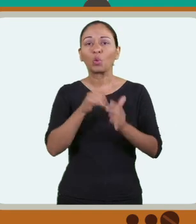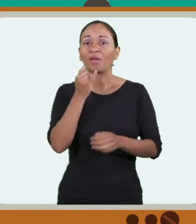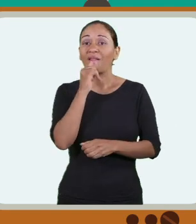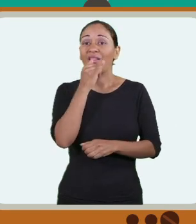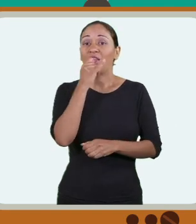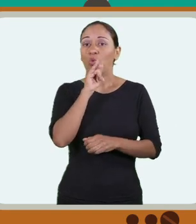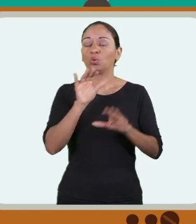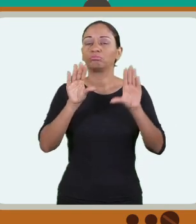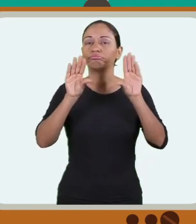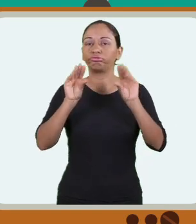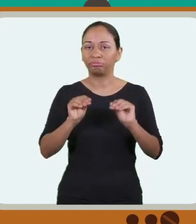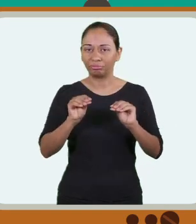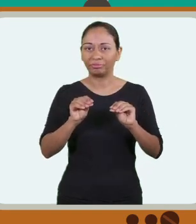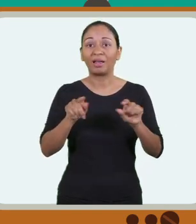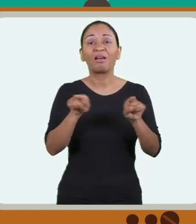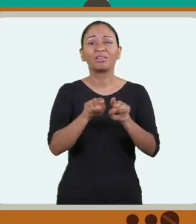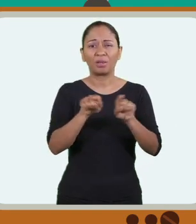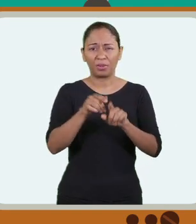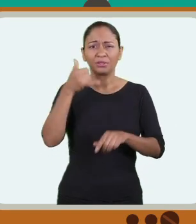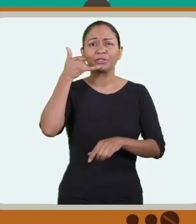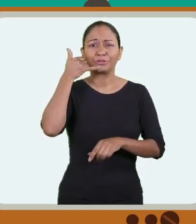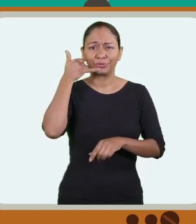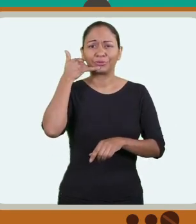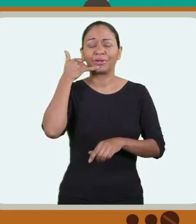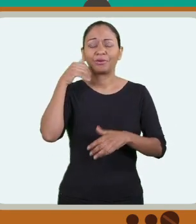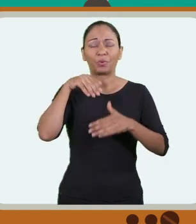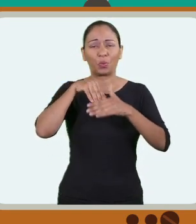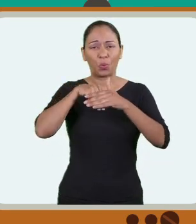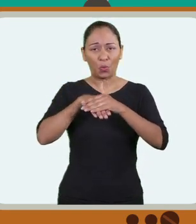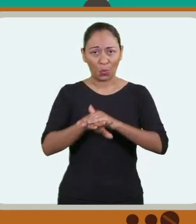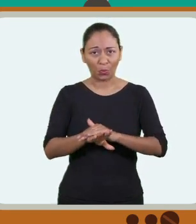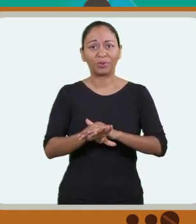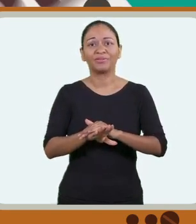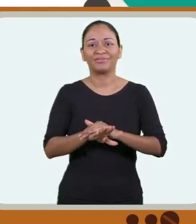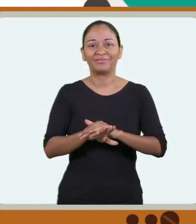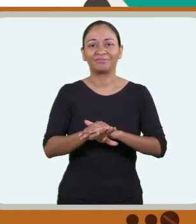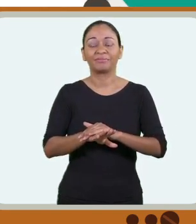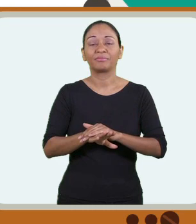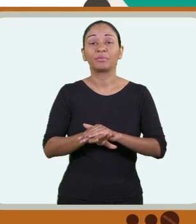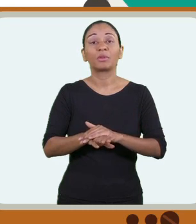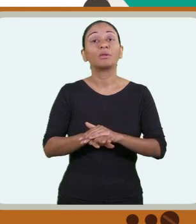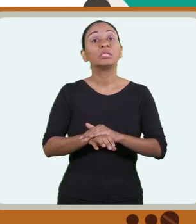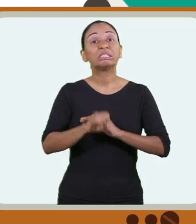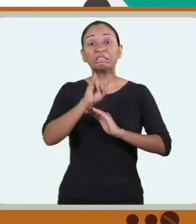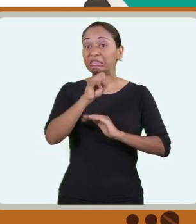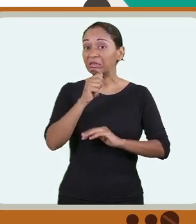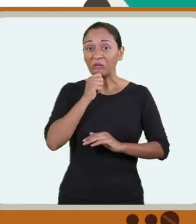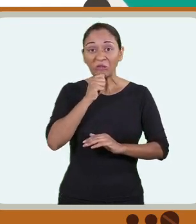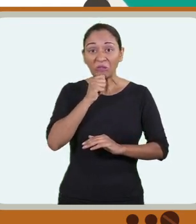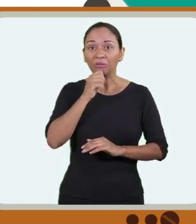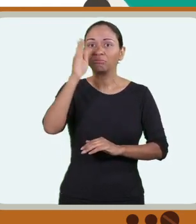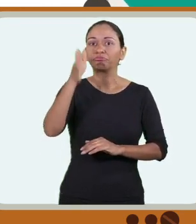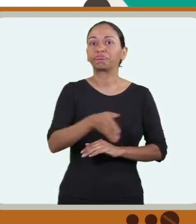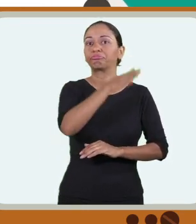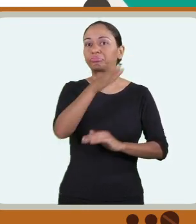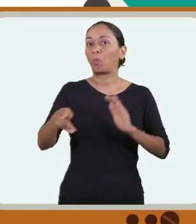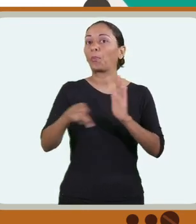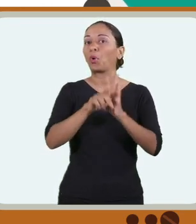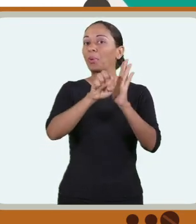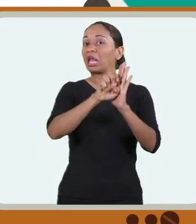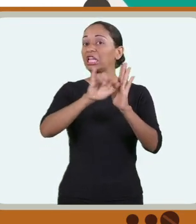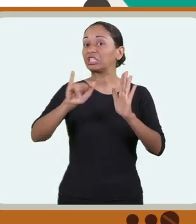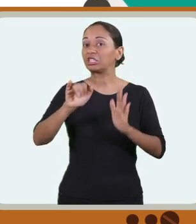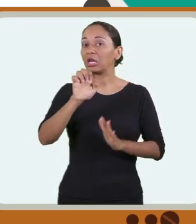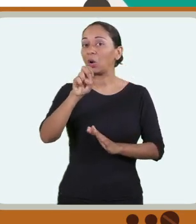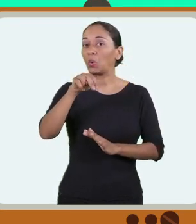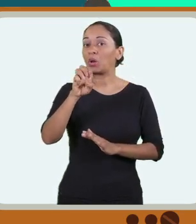os equipamentos eletrônicos desligados, inclusive o celular, no envelope porta-objetos, sob pena de eliminação, de acordo com